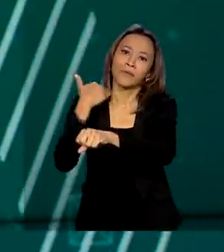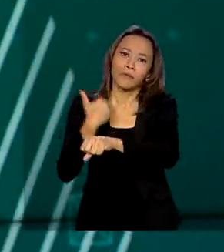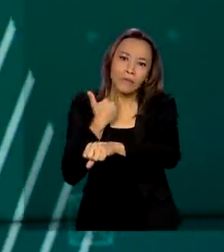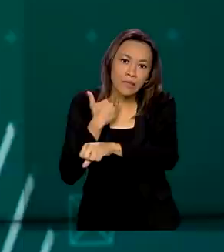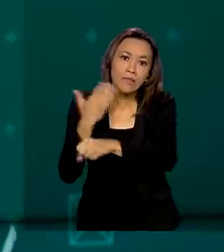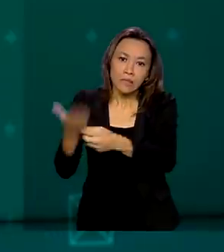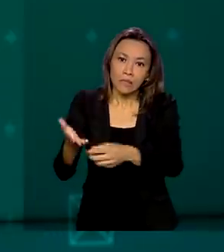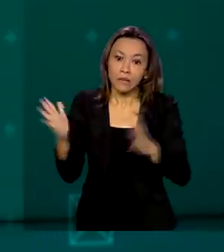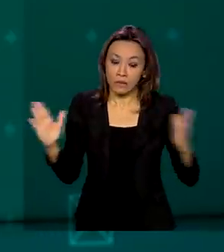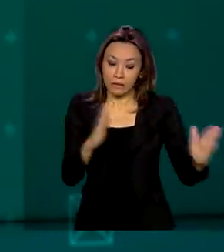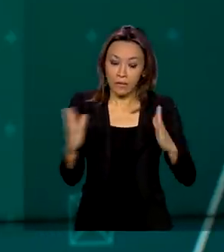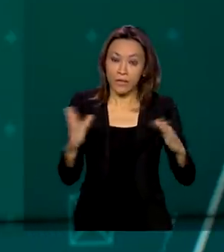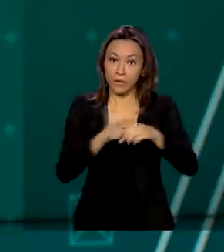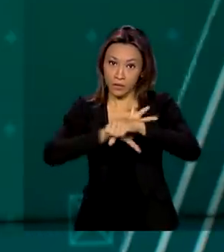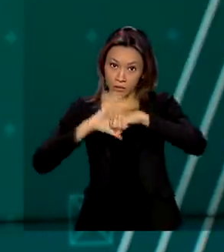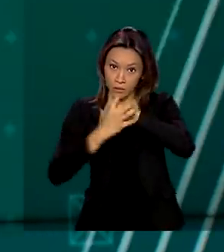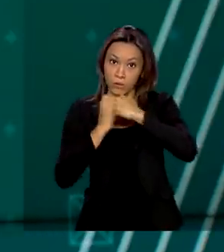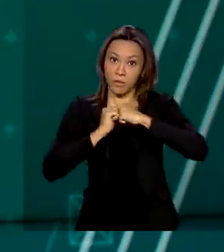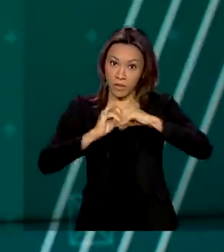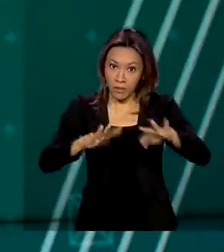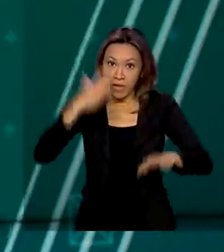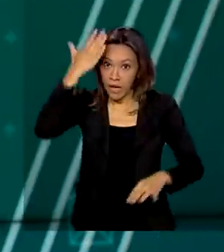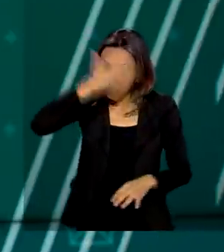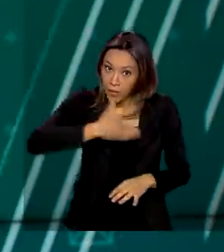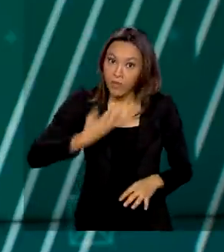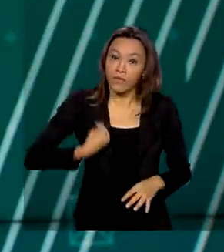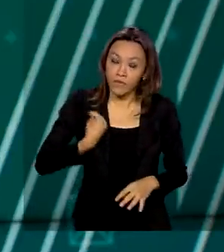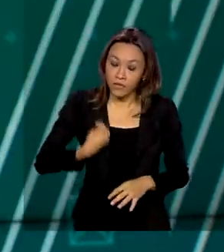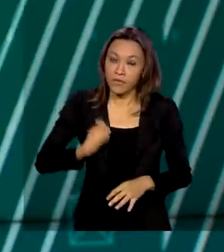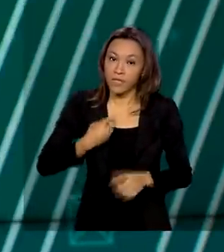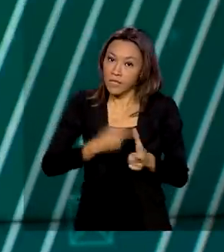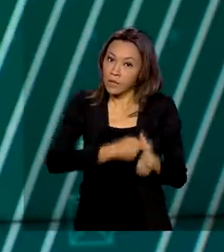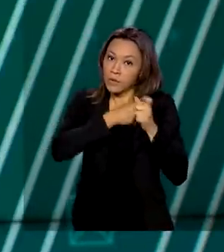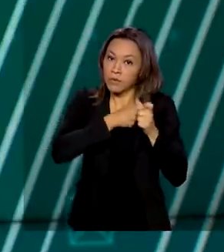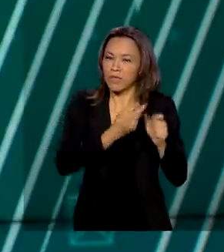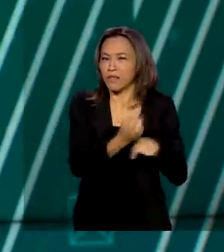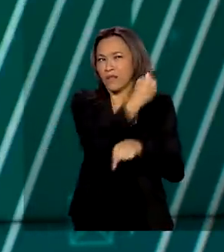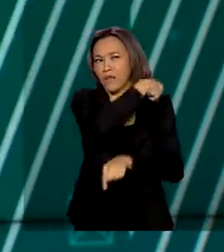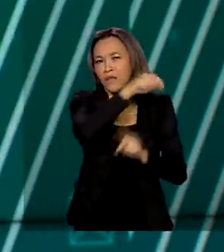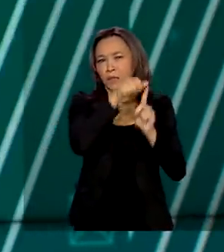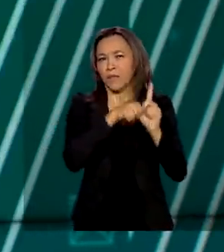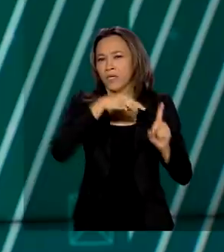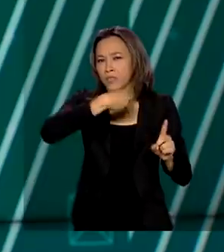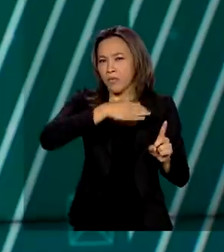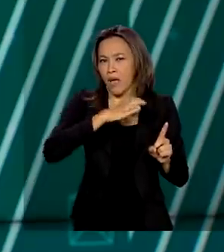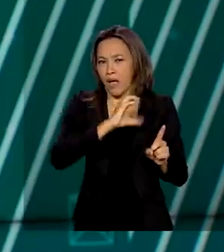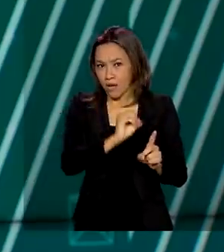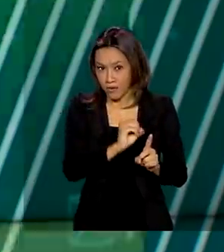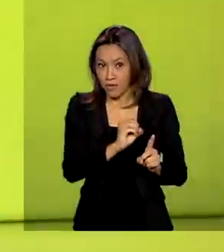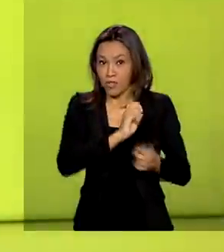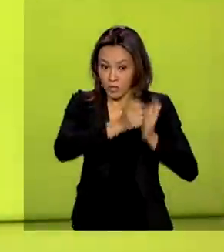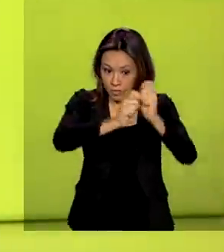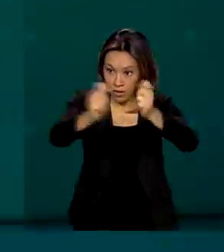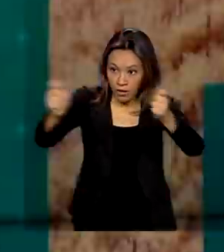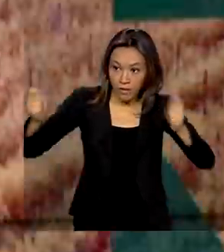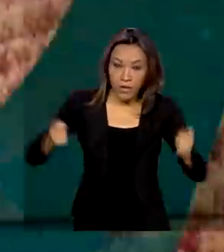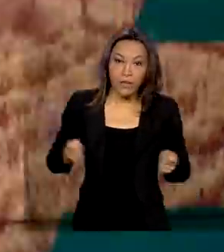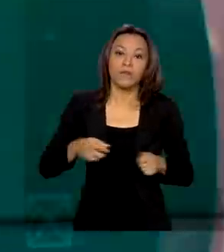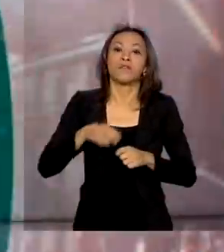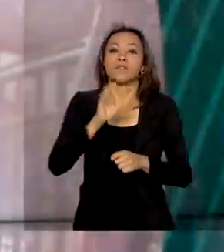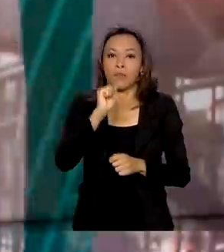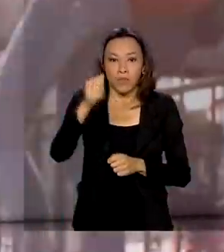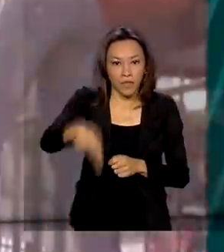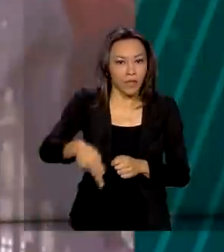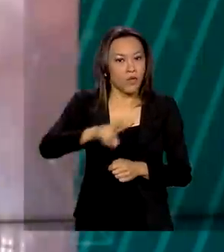INSS durante a pandemia. A comprovação de vida está suspensa desde março do ano passado e os pagamentos dos benefícios